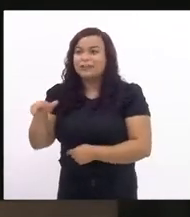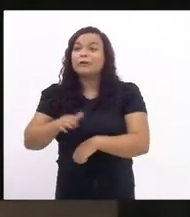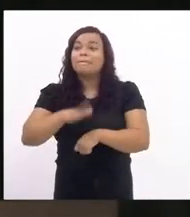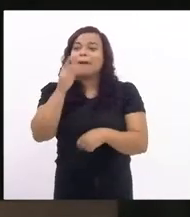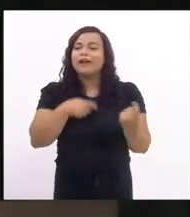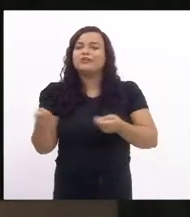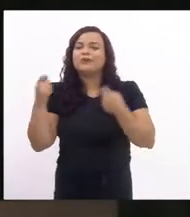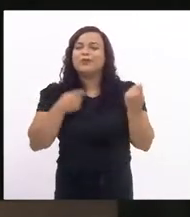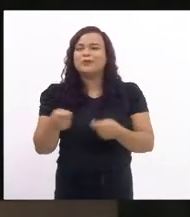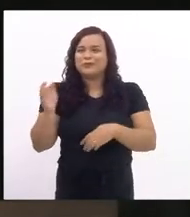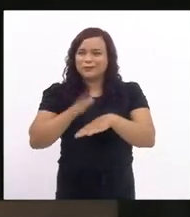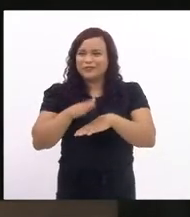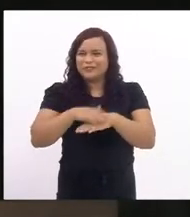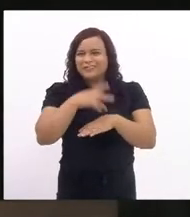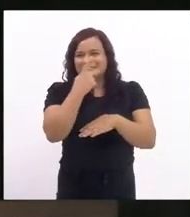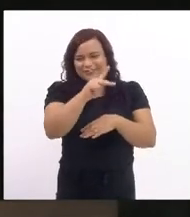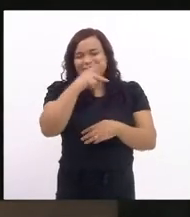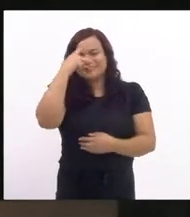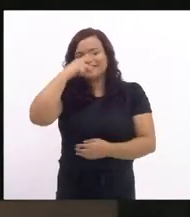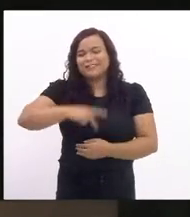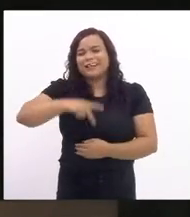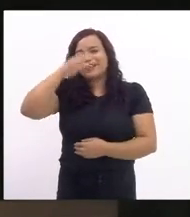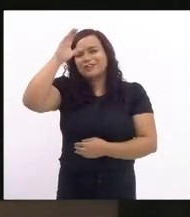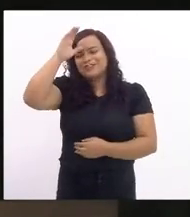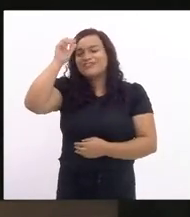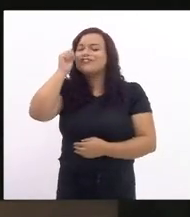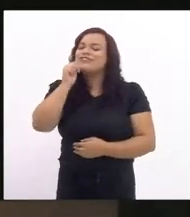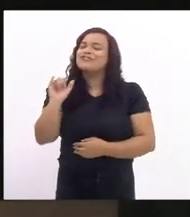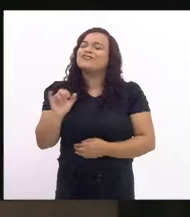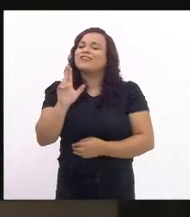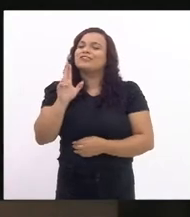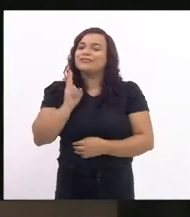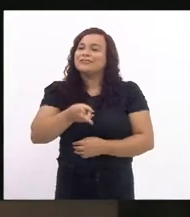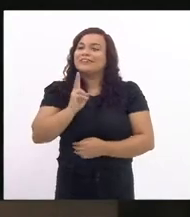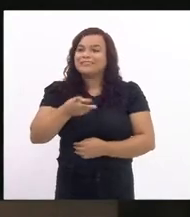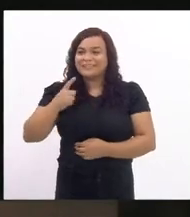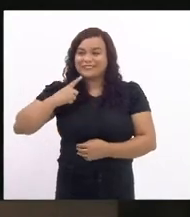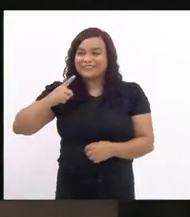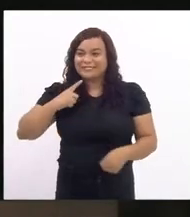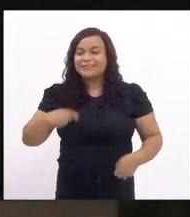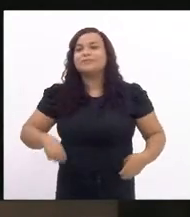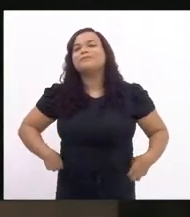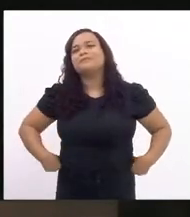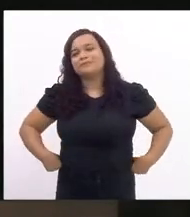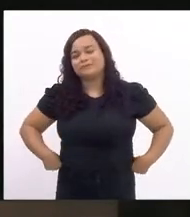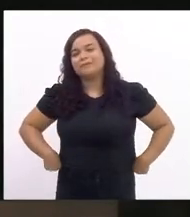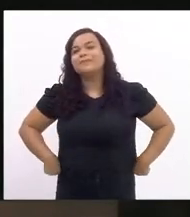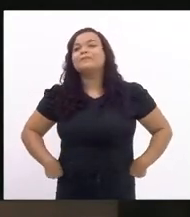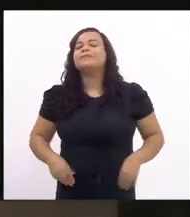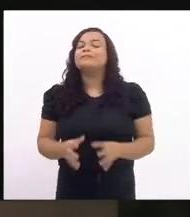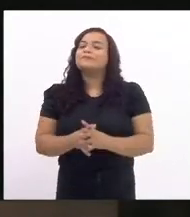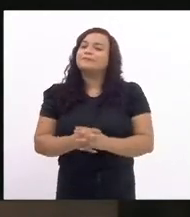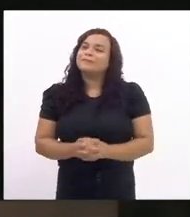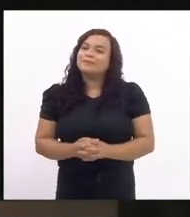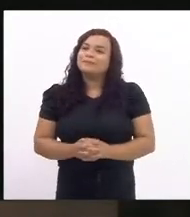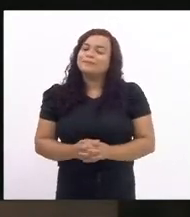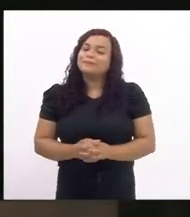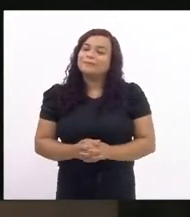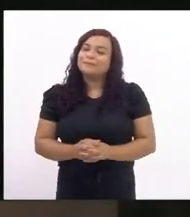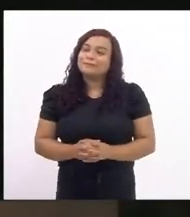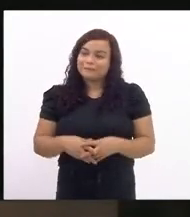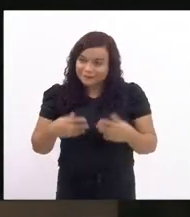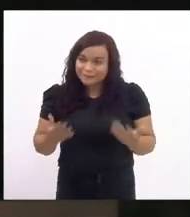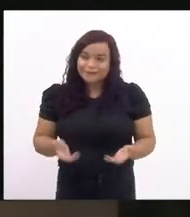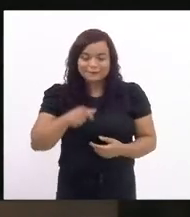recorrente a senhora que sempre preside a sessão interinamente então na